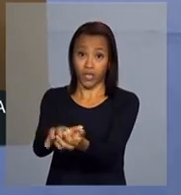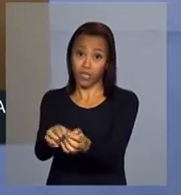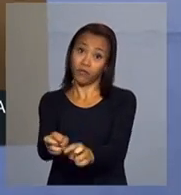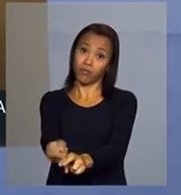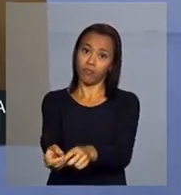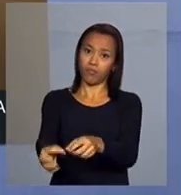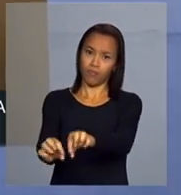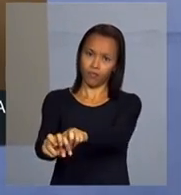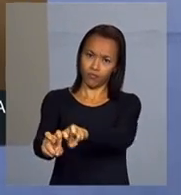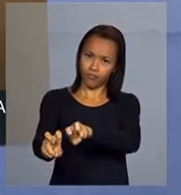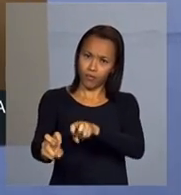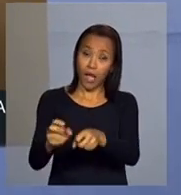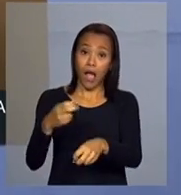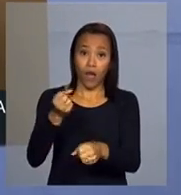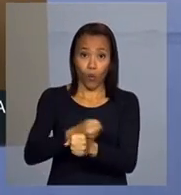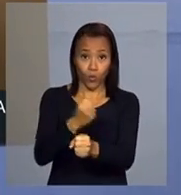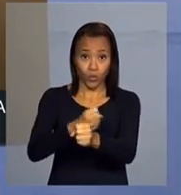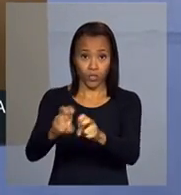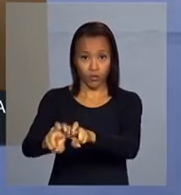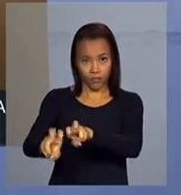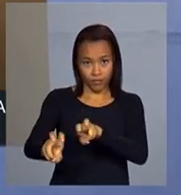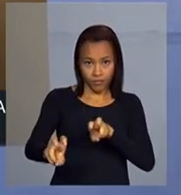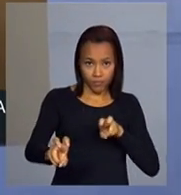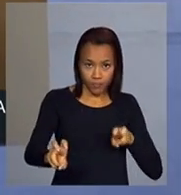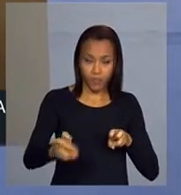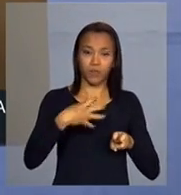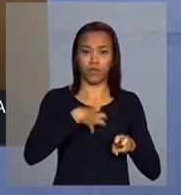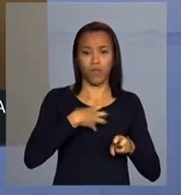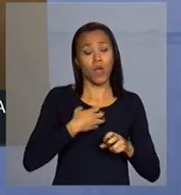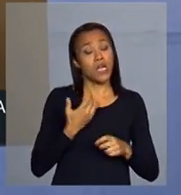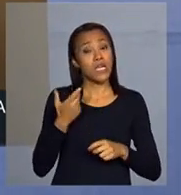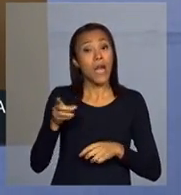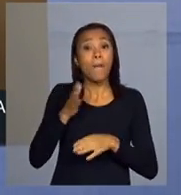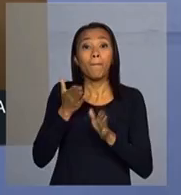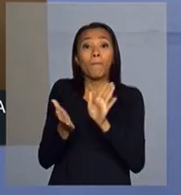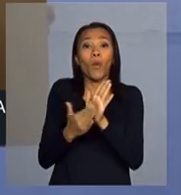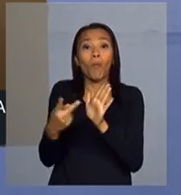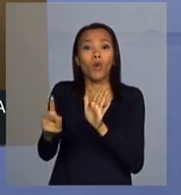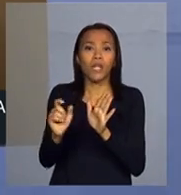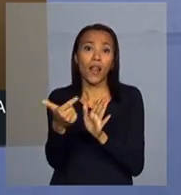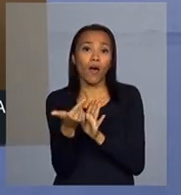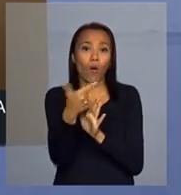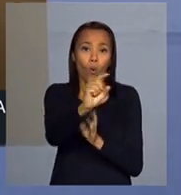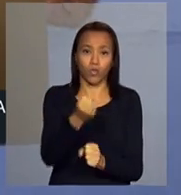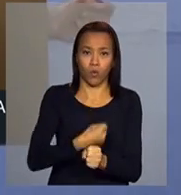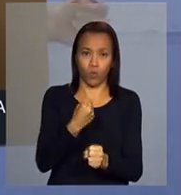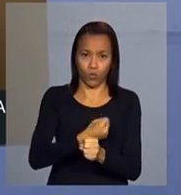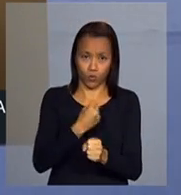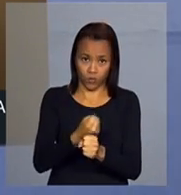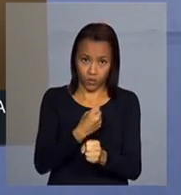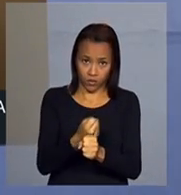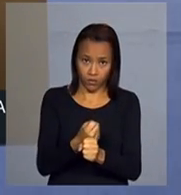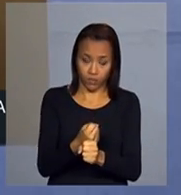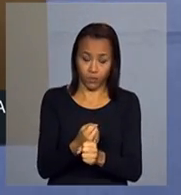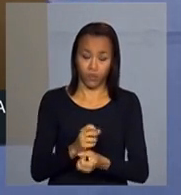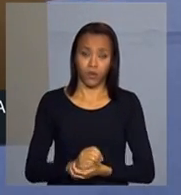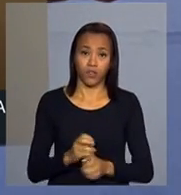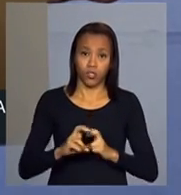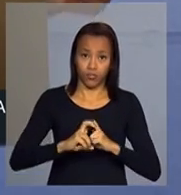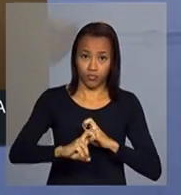proposta do ministro era uma outra ferrovia que, saindo desse trecho da